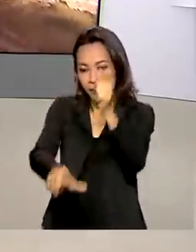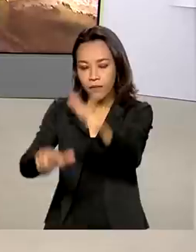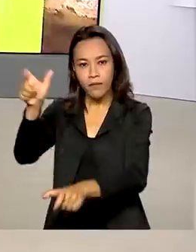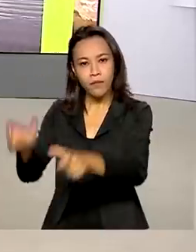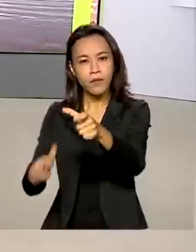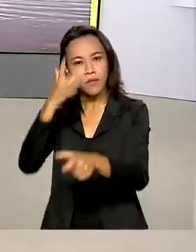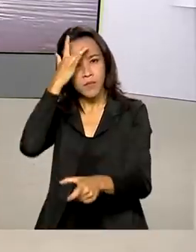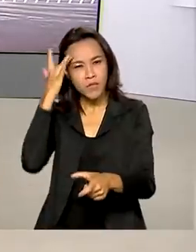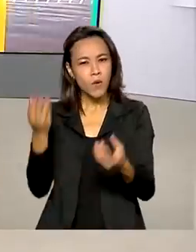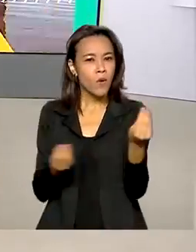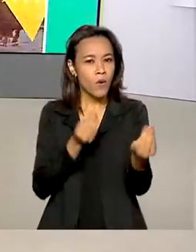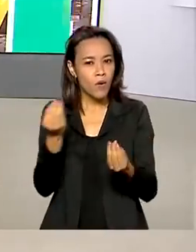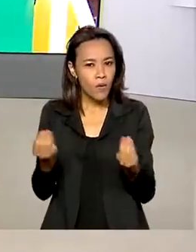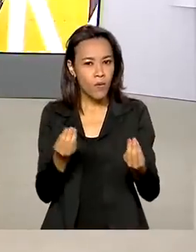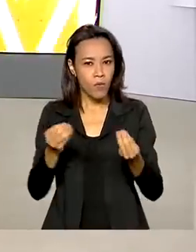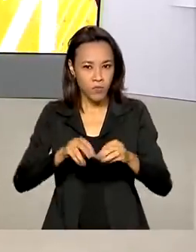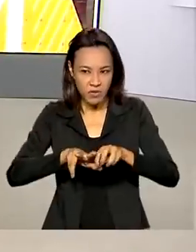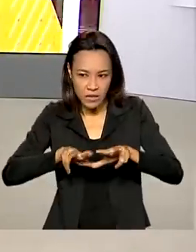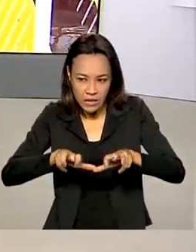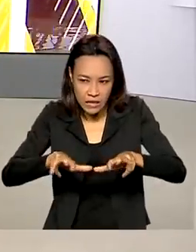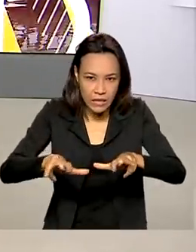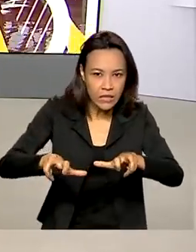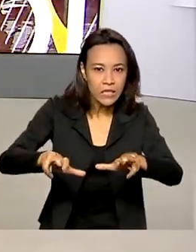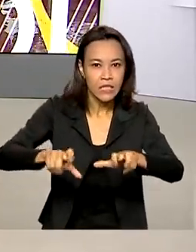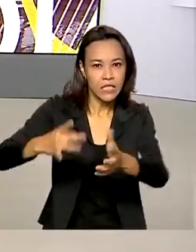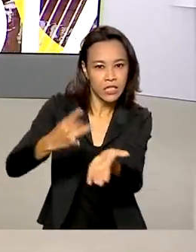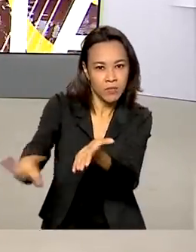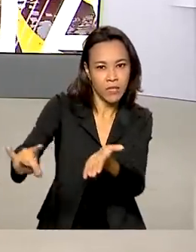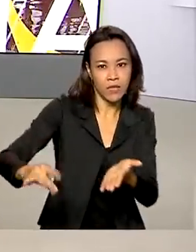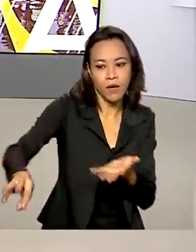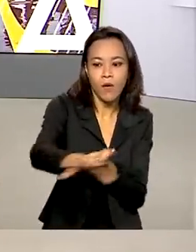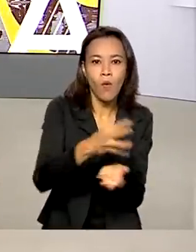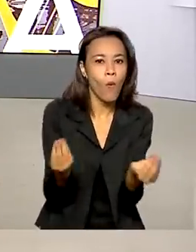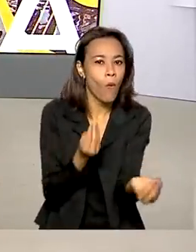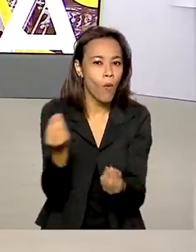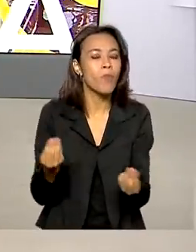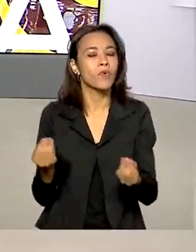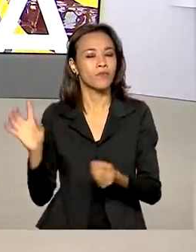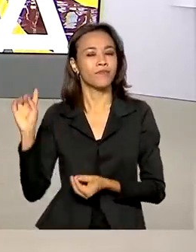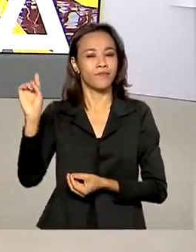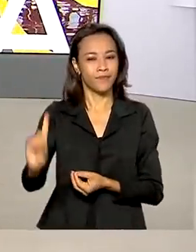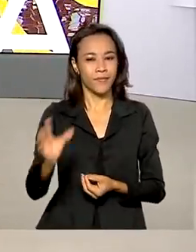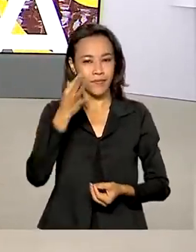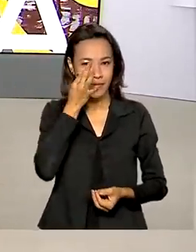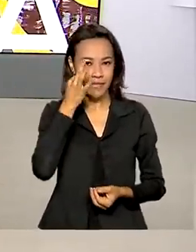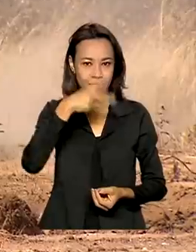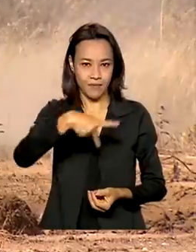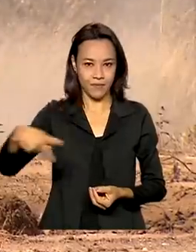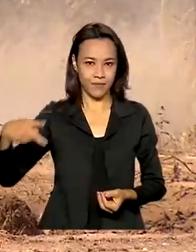desembarque marítimo de tropas numa terra inimiga. O presidente Jair Bolsonaro acompanhou as atividades.